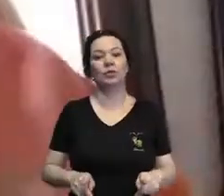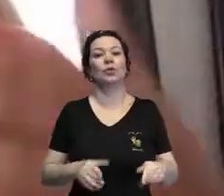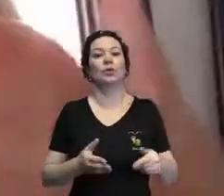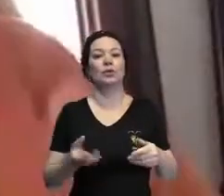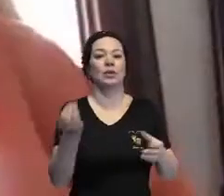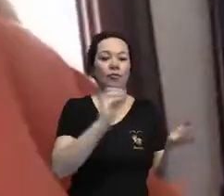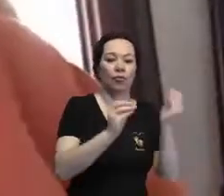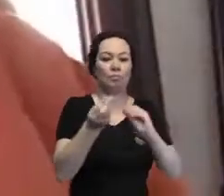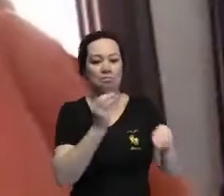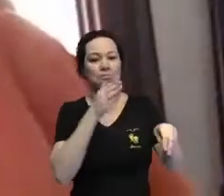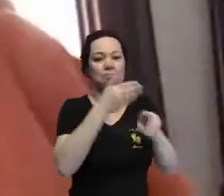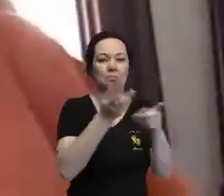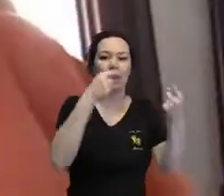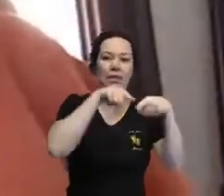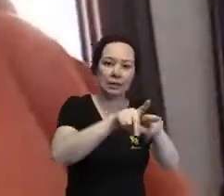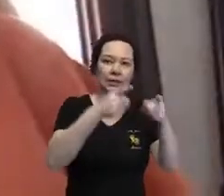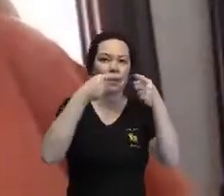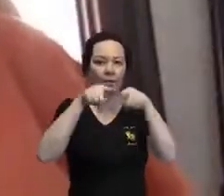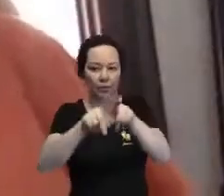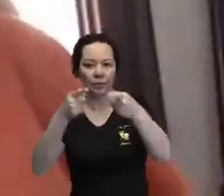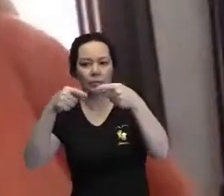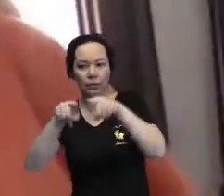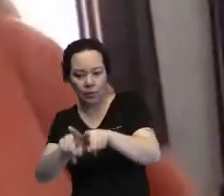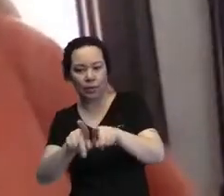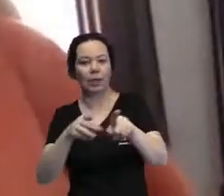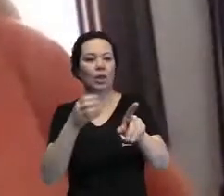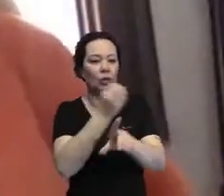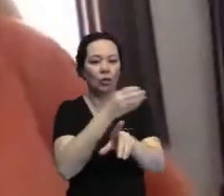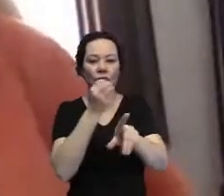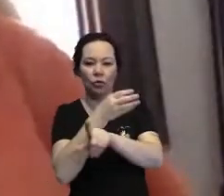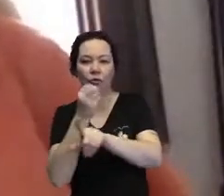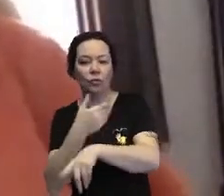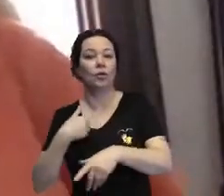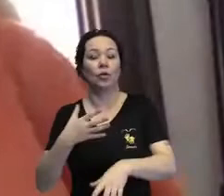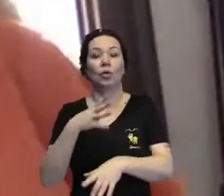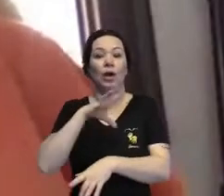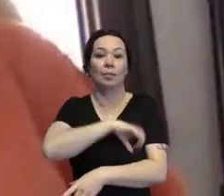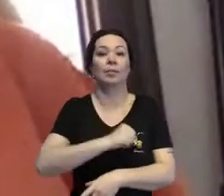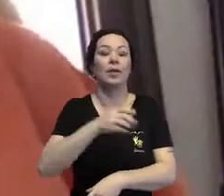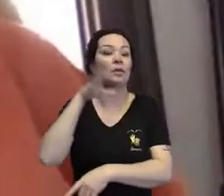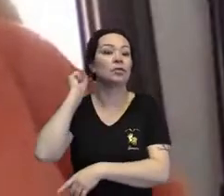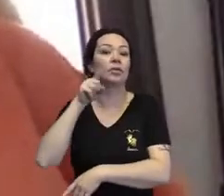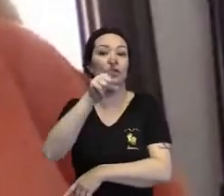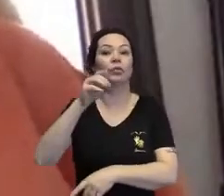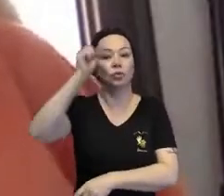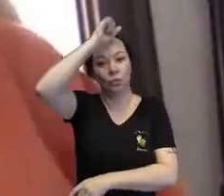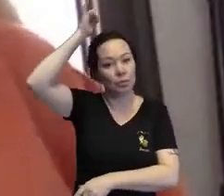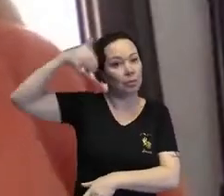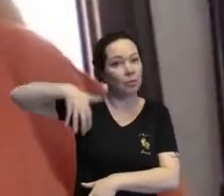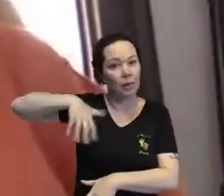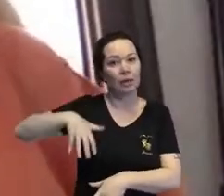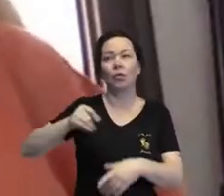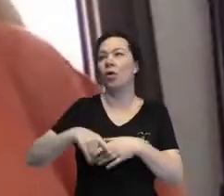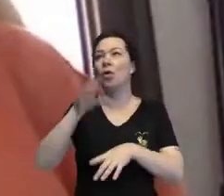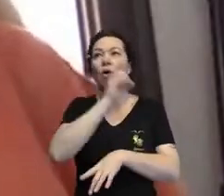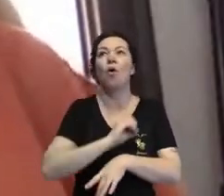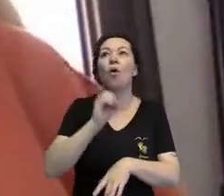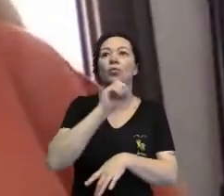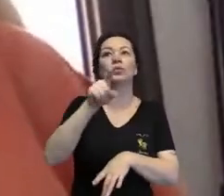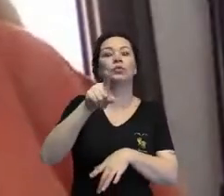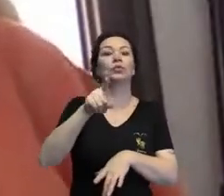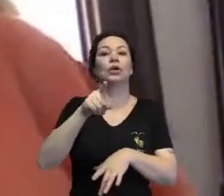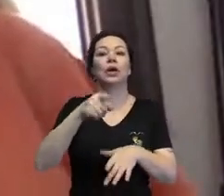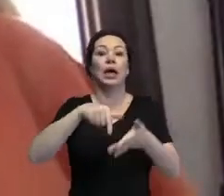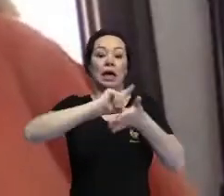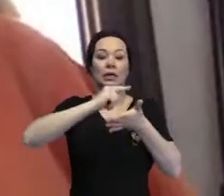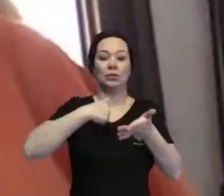entrando, né, sabe, eu adorei, adorei ouvir você agora antes de mim, Manoel, na verdade foi muito bom que você estivesse antes